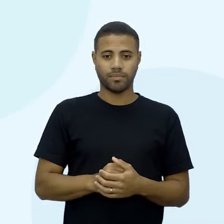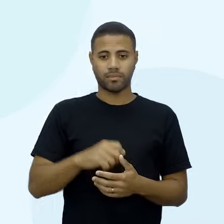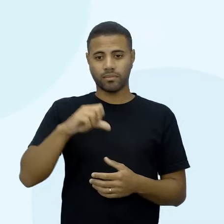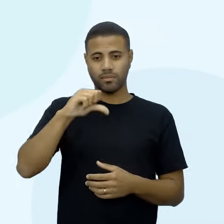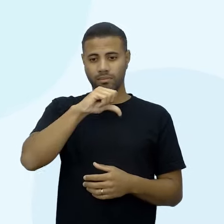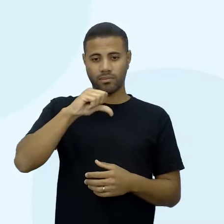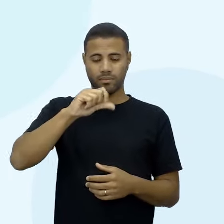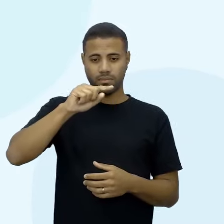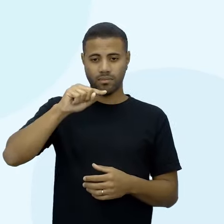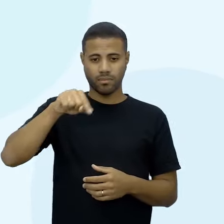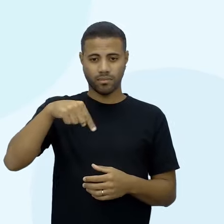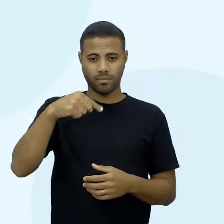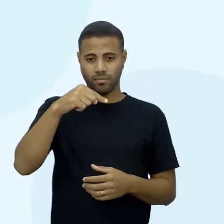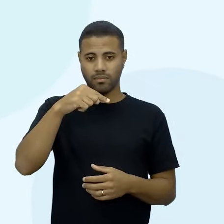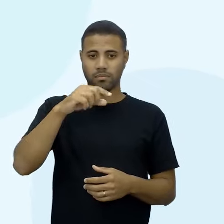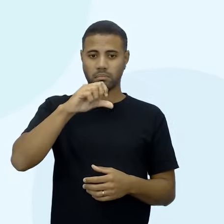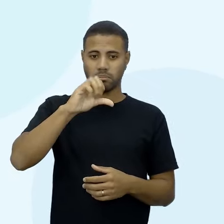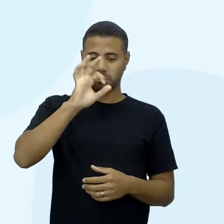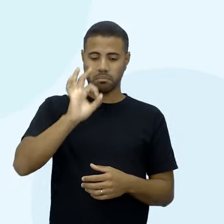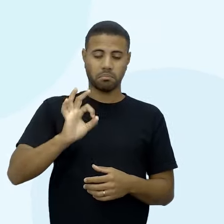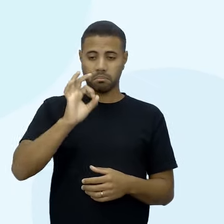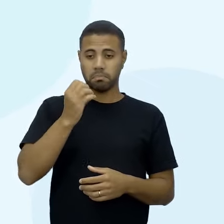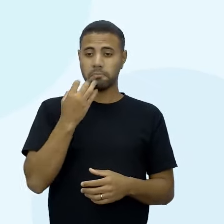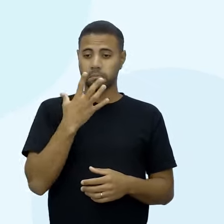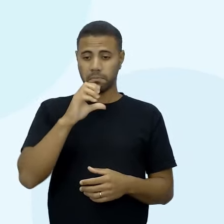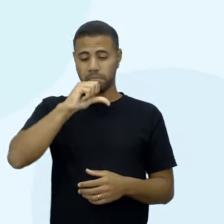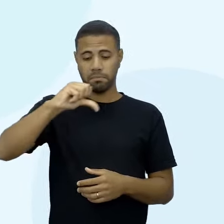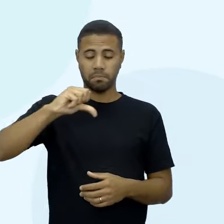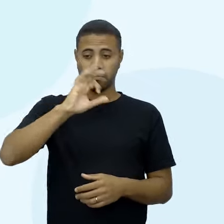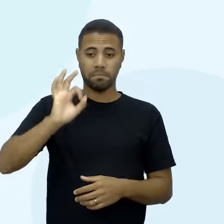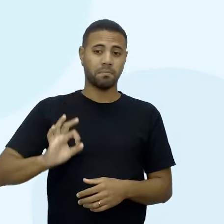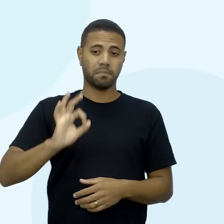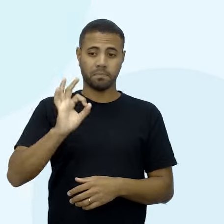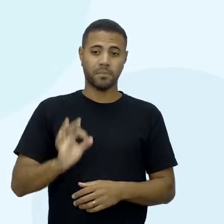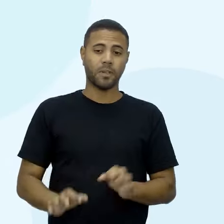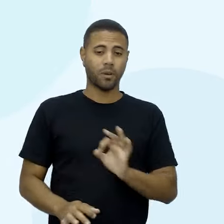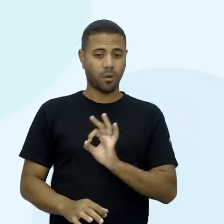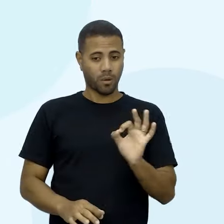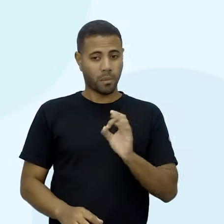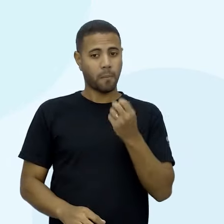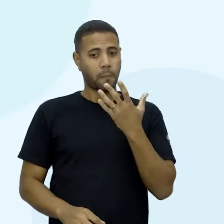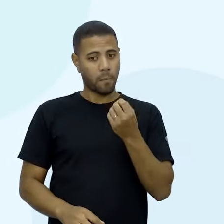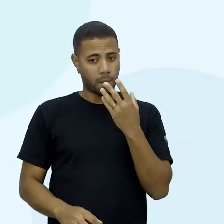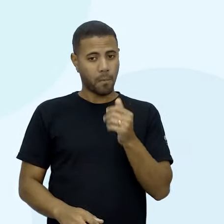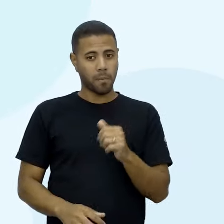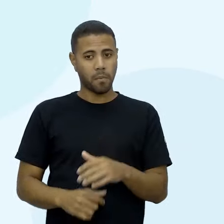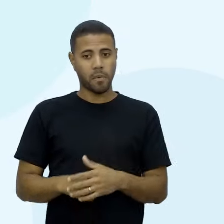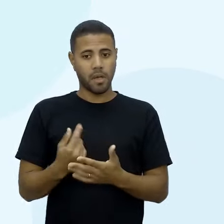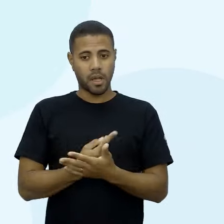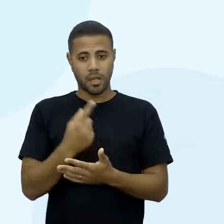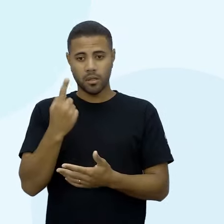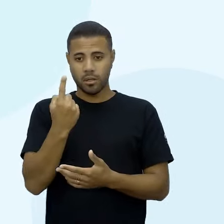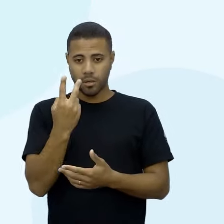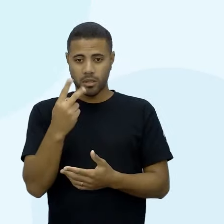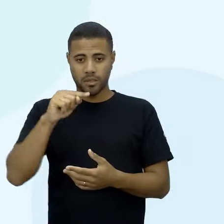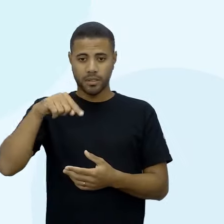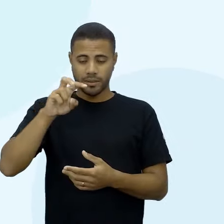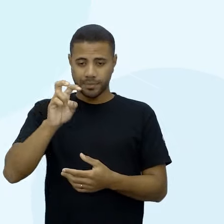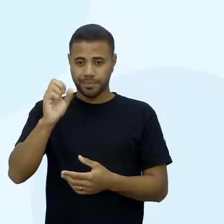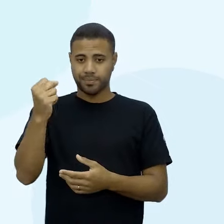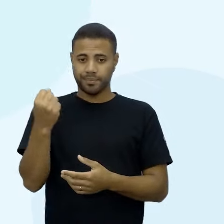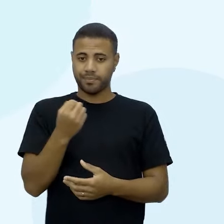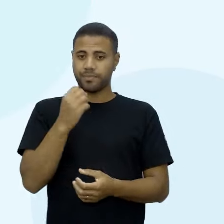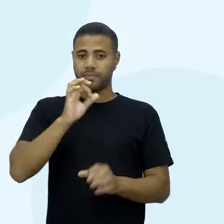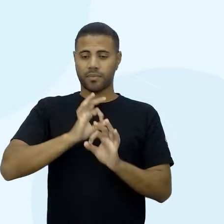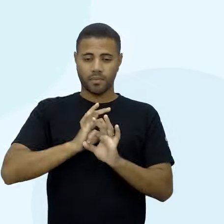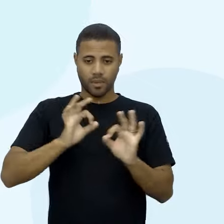nível de confiança de 99%, olha lá. Aí sim, né? Então, se eu quiser um coeficiente, um nível